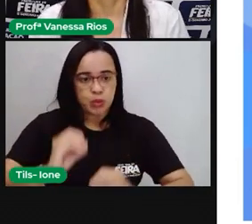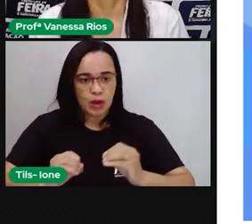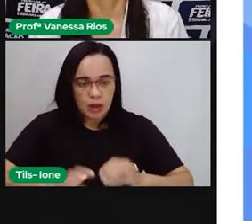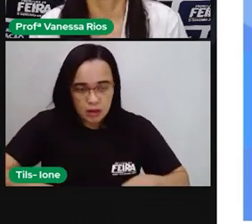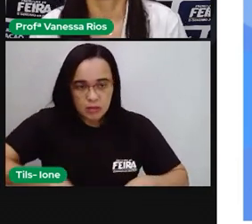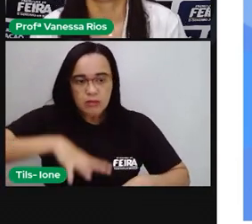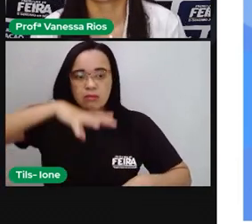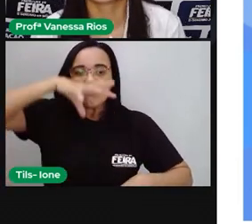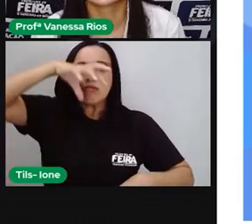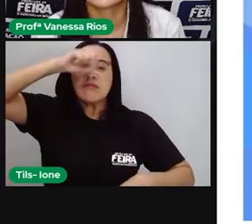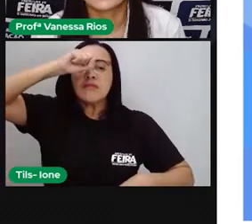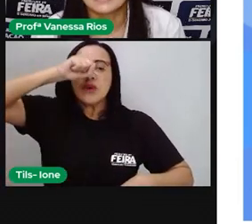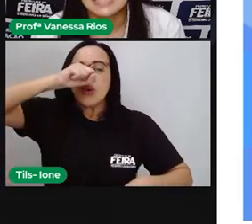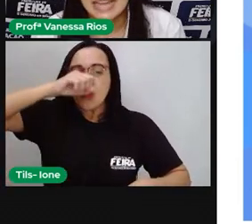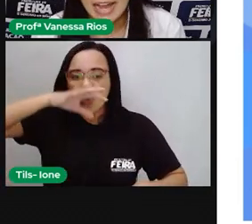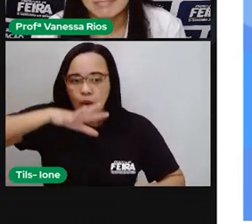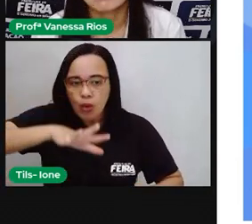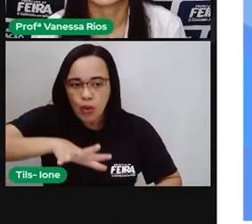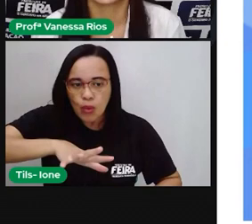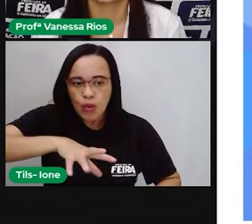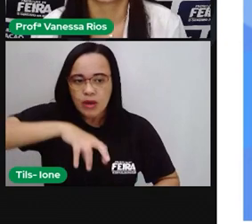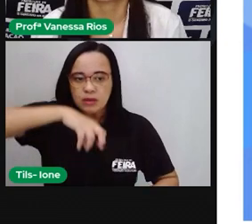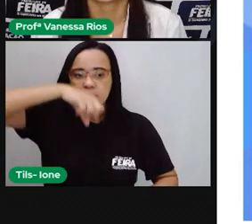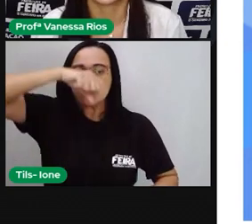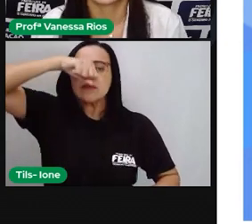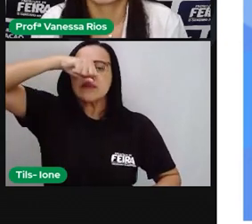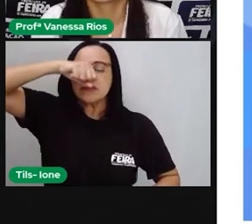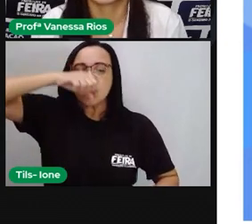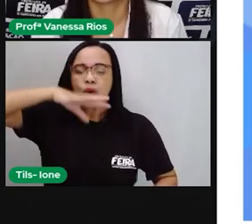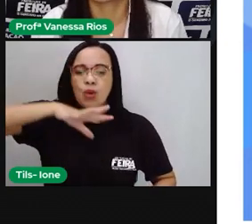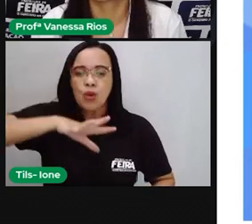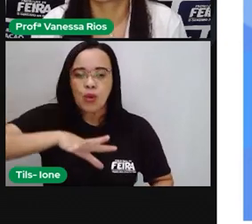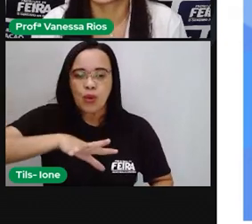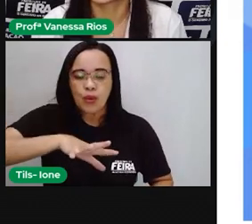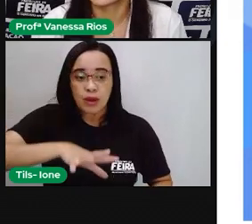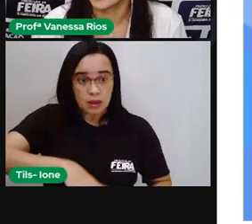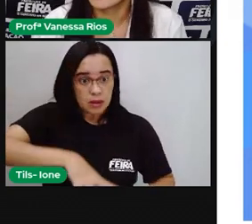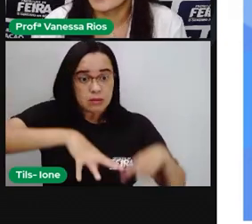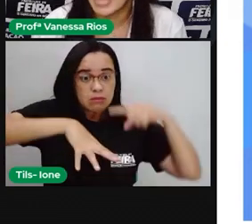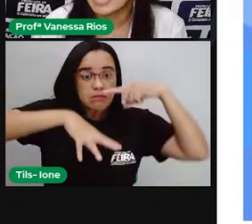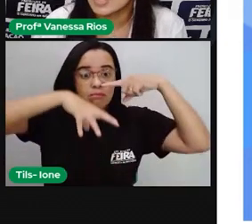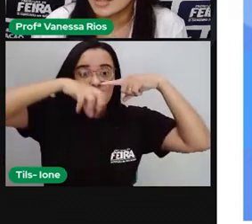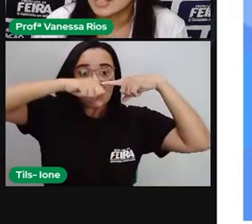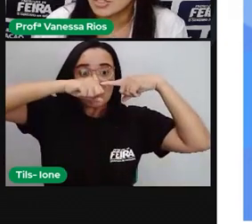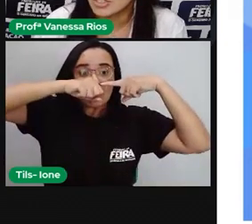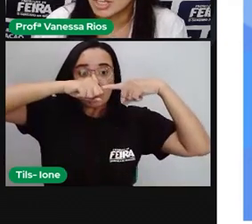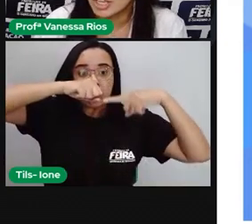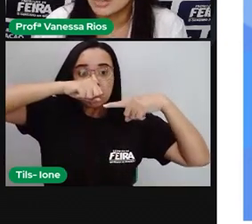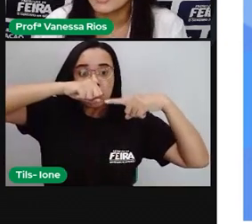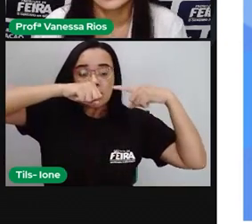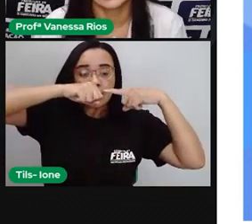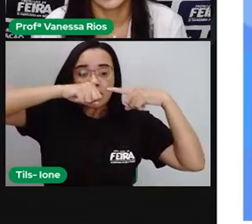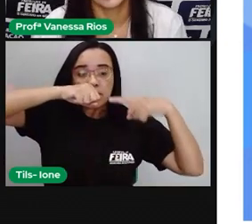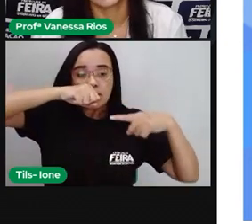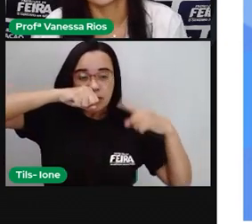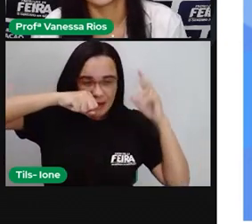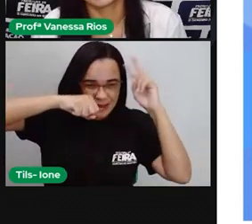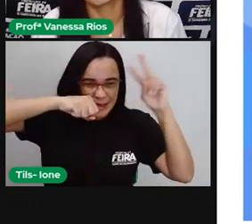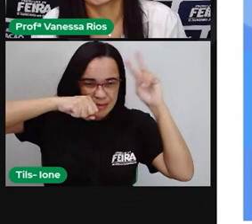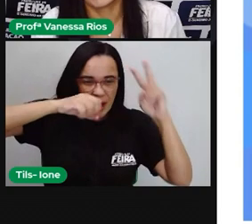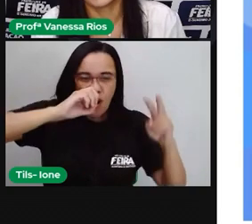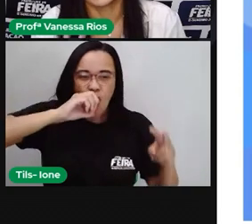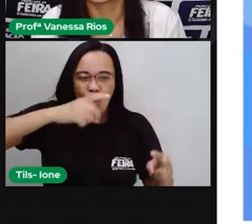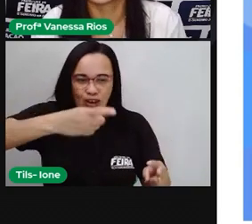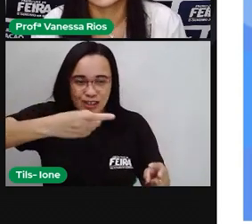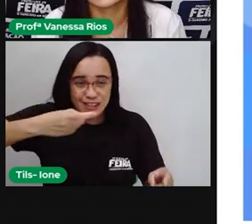inspira e expira, não é? Nós colocamos para dentro do nosso corpo o gás oxigênio e colocamos